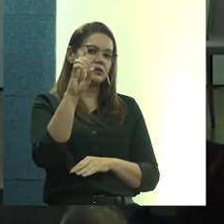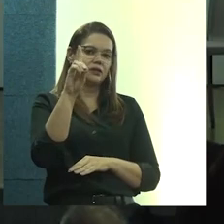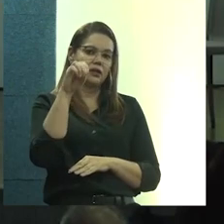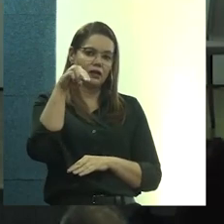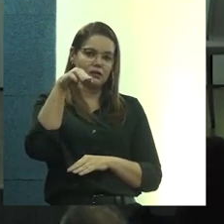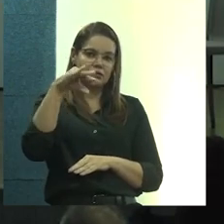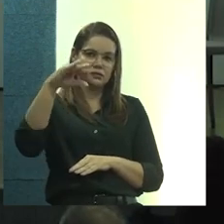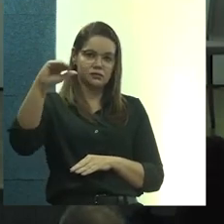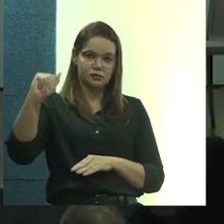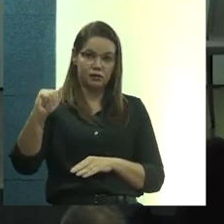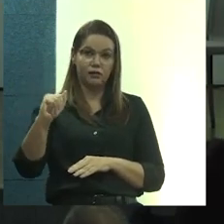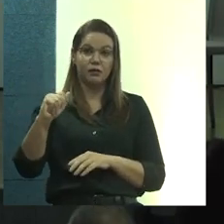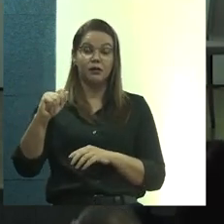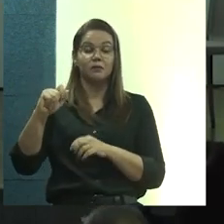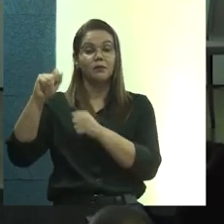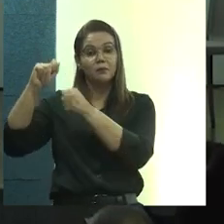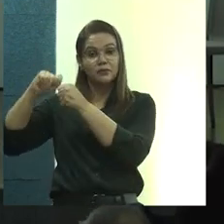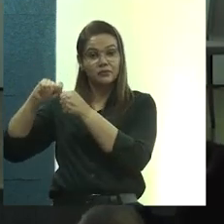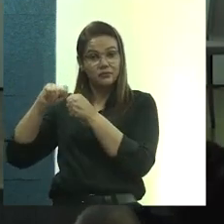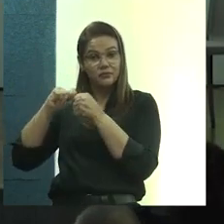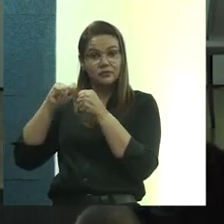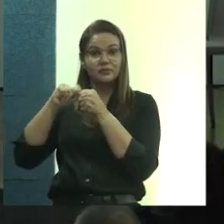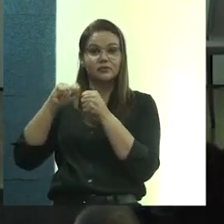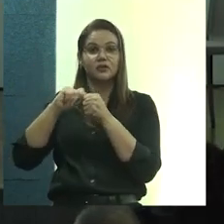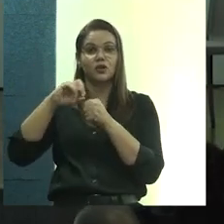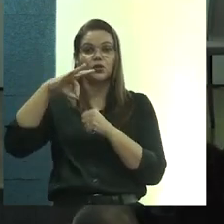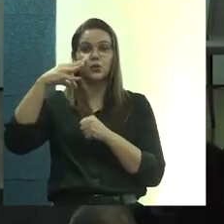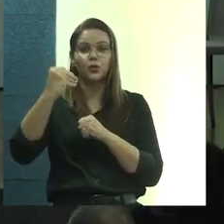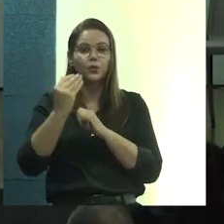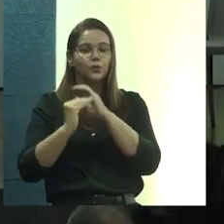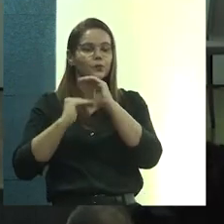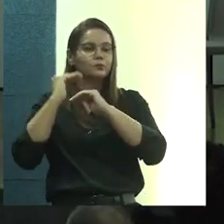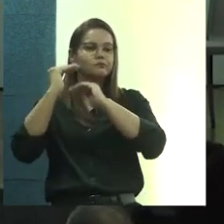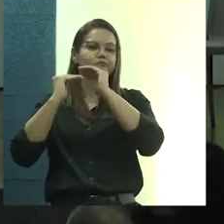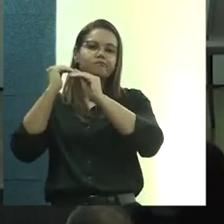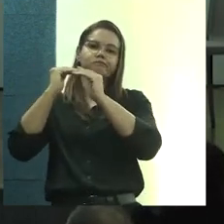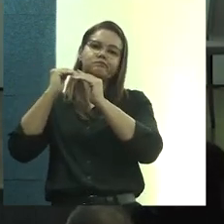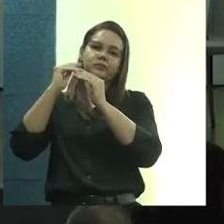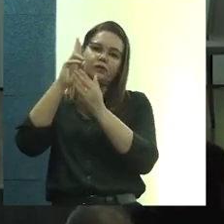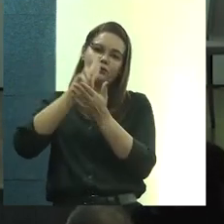encaminhar todo o nosso processo na universidade.